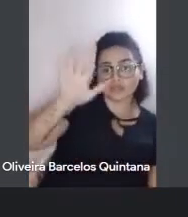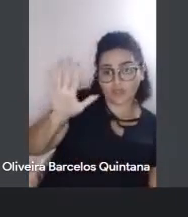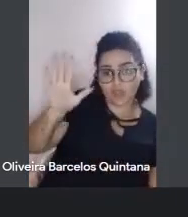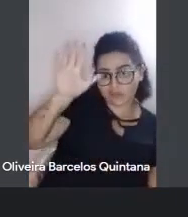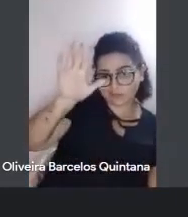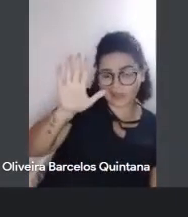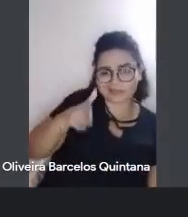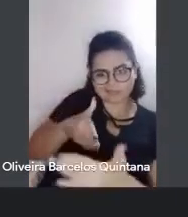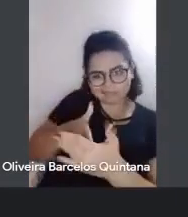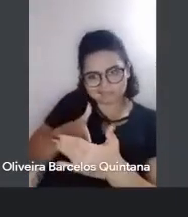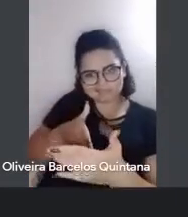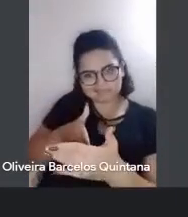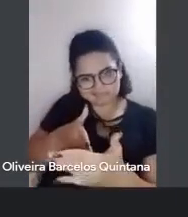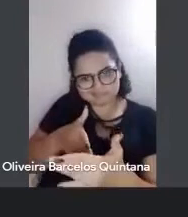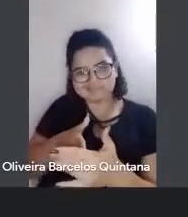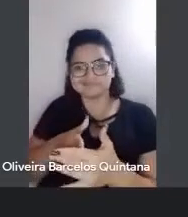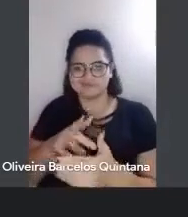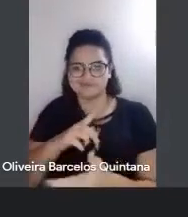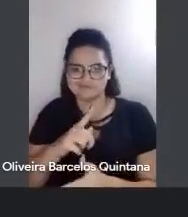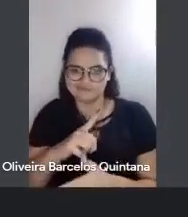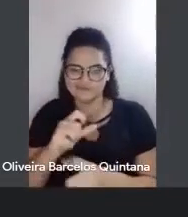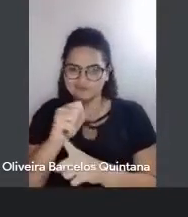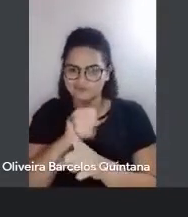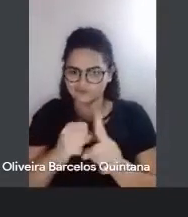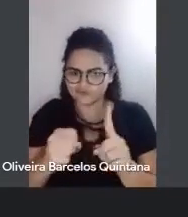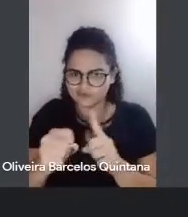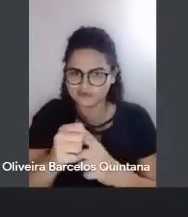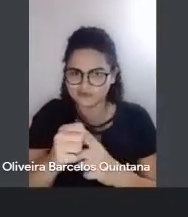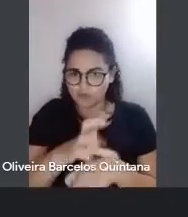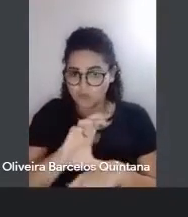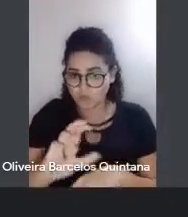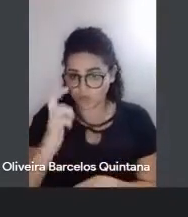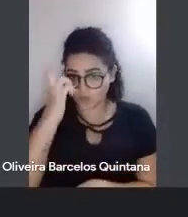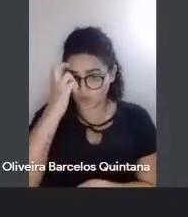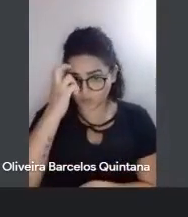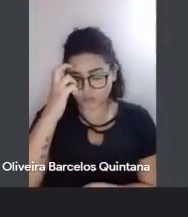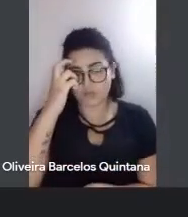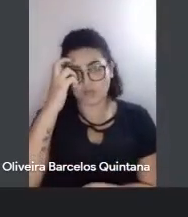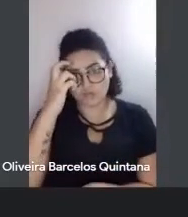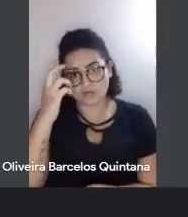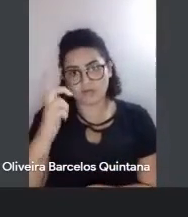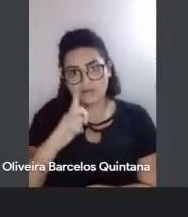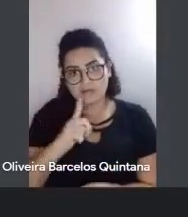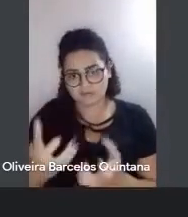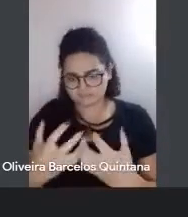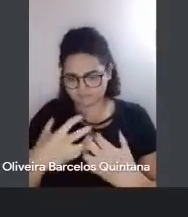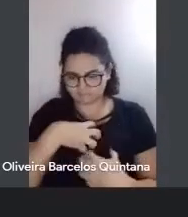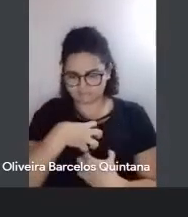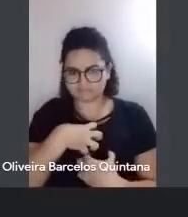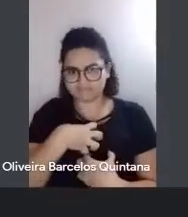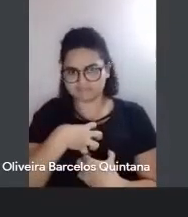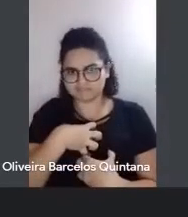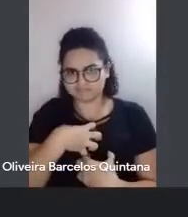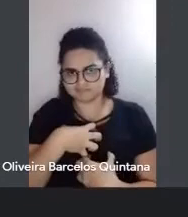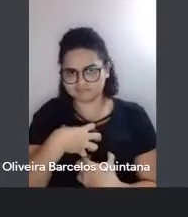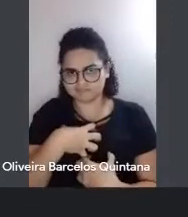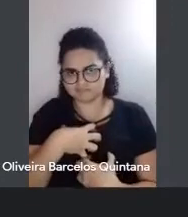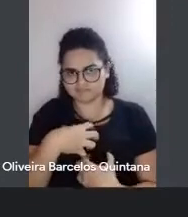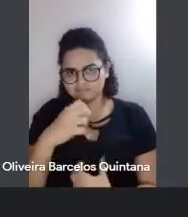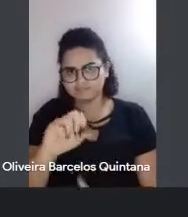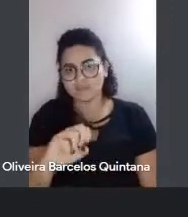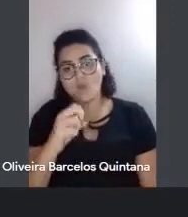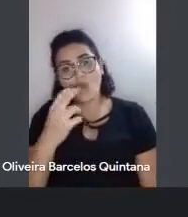e culturais, elas é que têm a capacidade de conduzir a inspiração para os contos ou são os